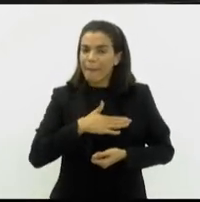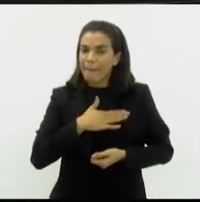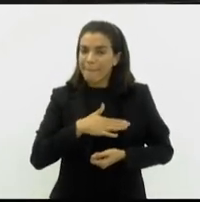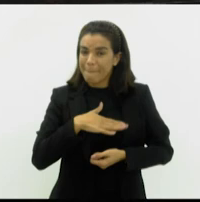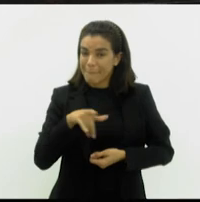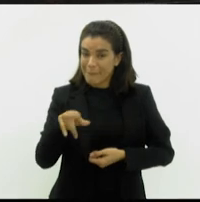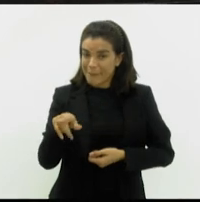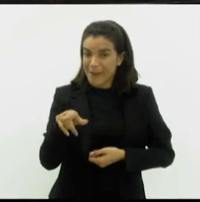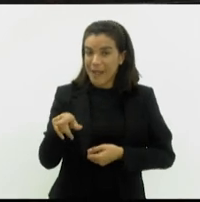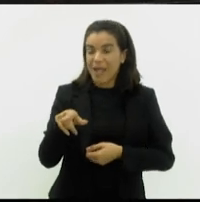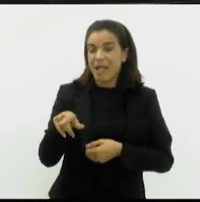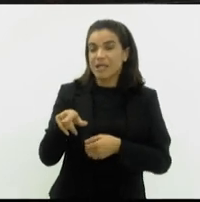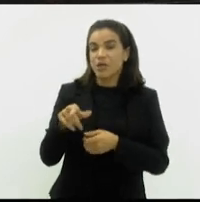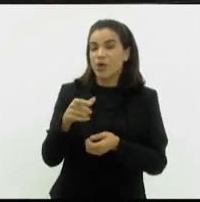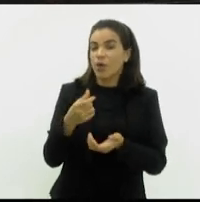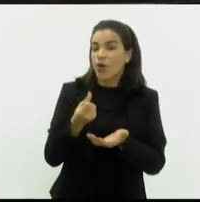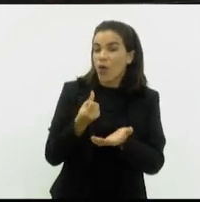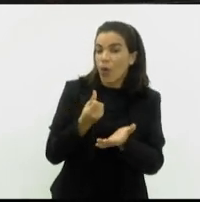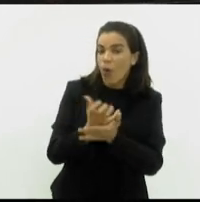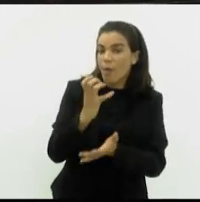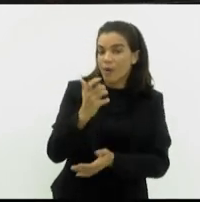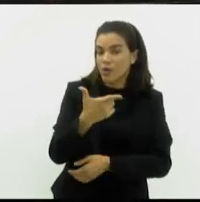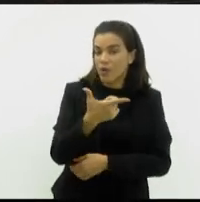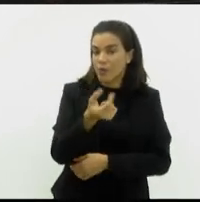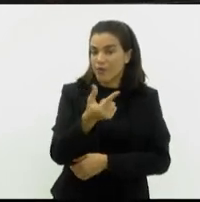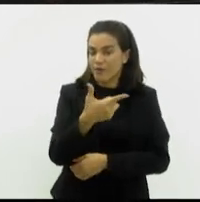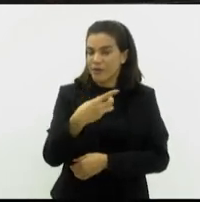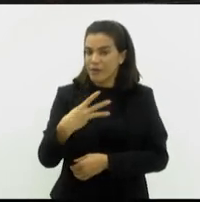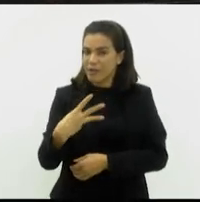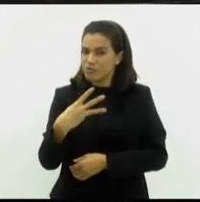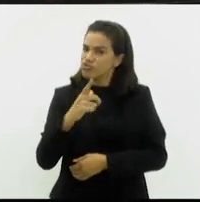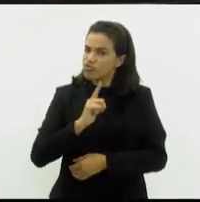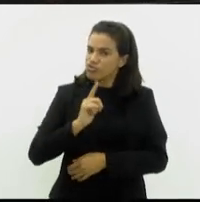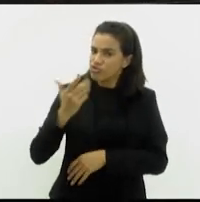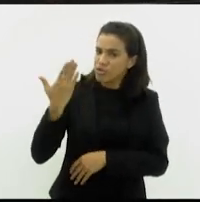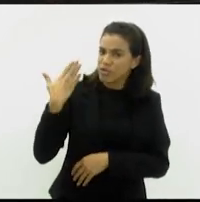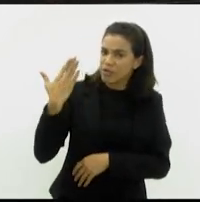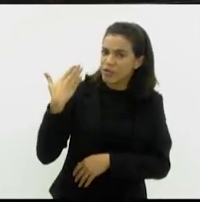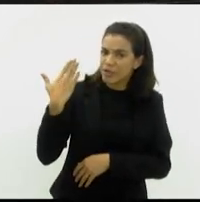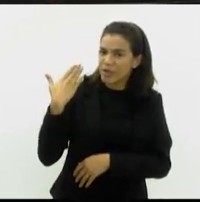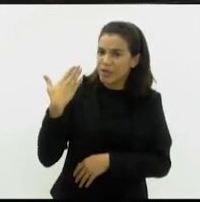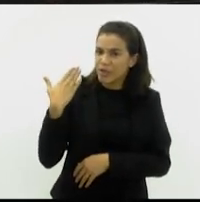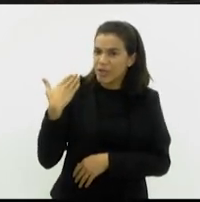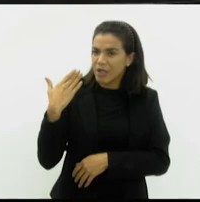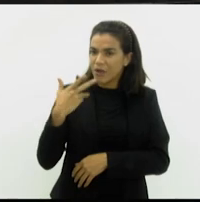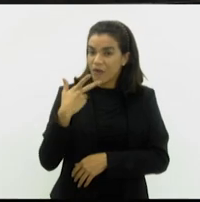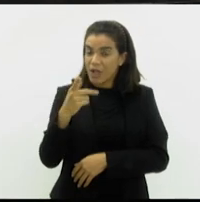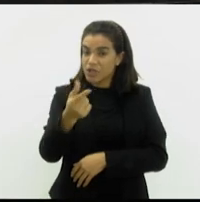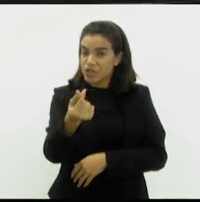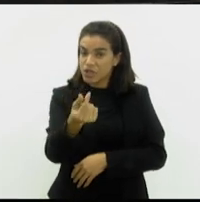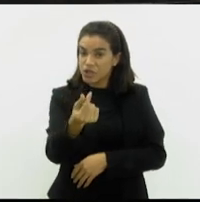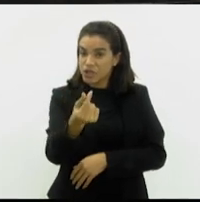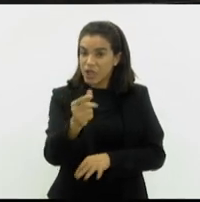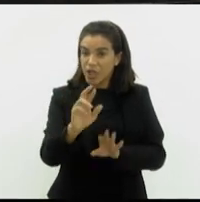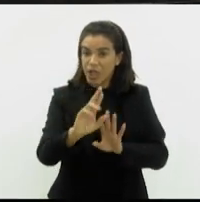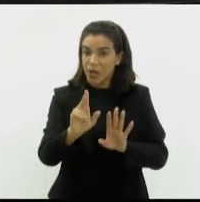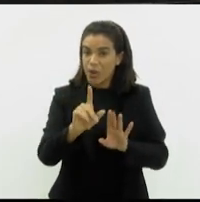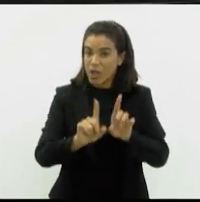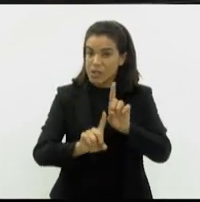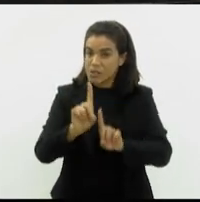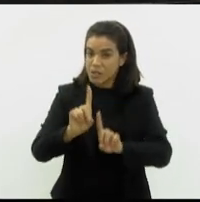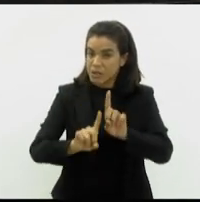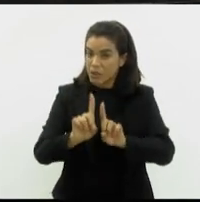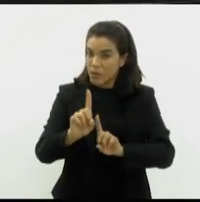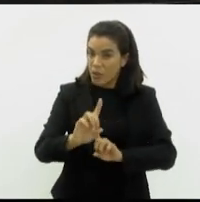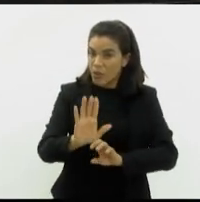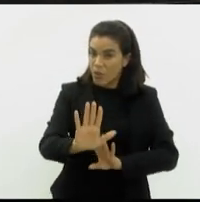Essas viaturas chegaram em 2023. Já tinham viaturas, né? Índia, falou do dinheiro. Calma. Não foi da licitação, não. Vou